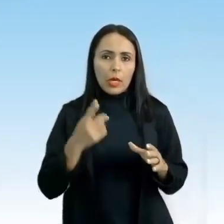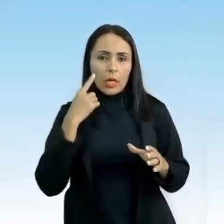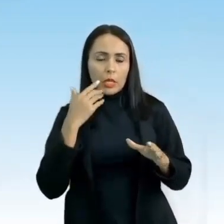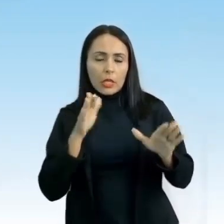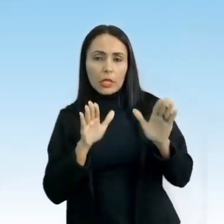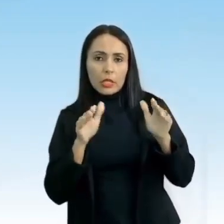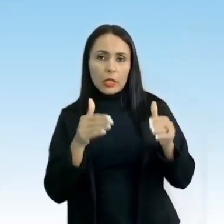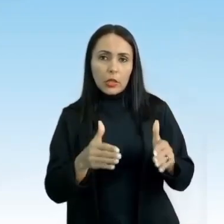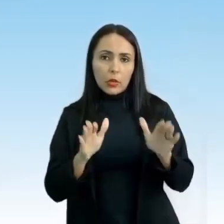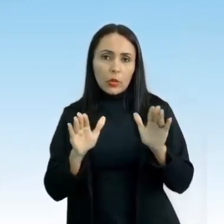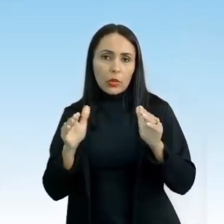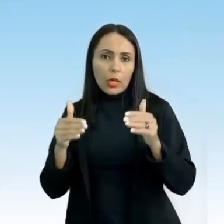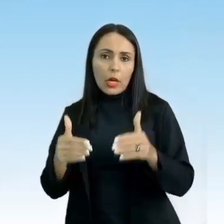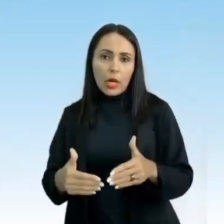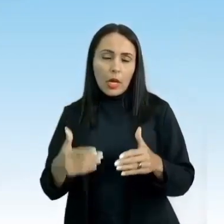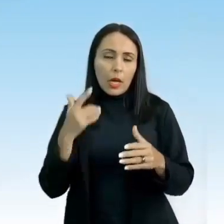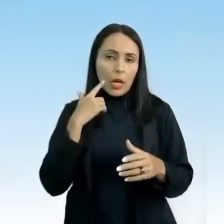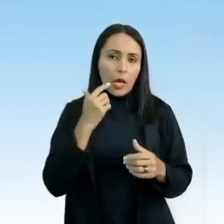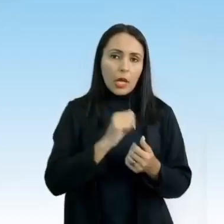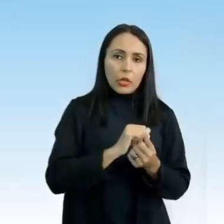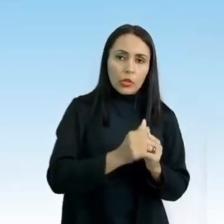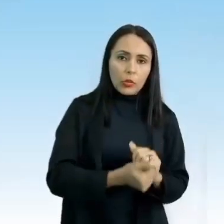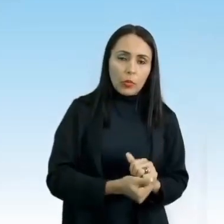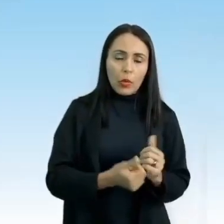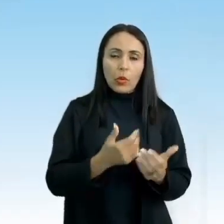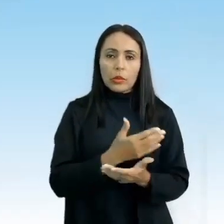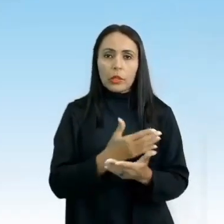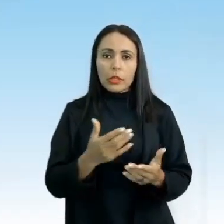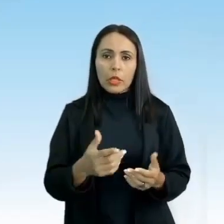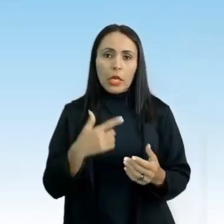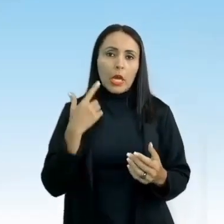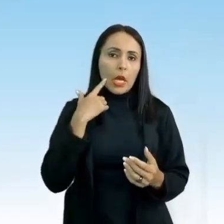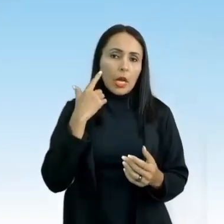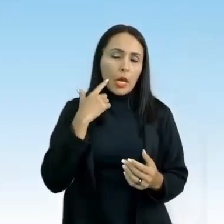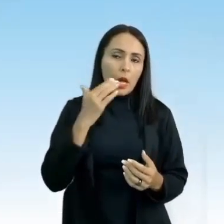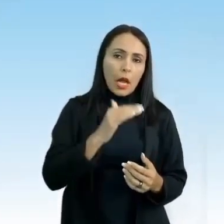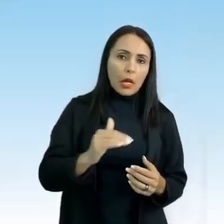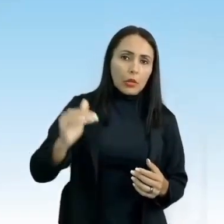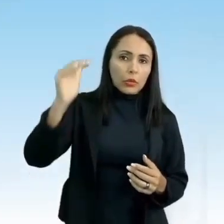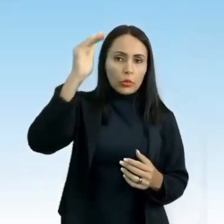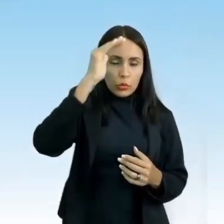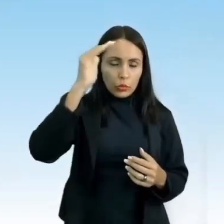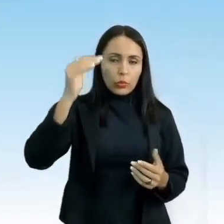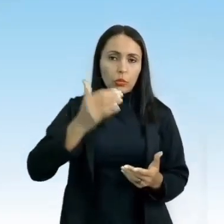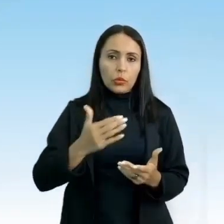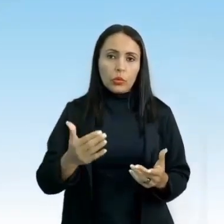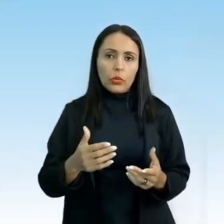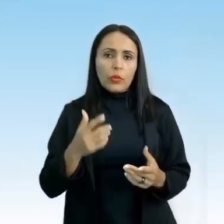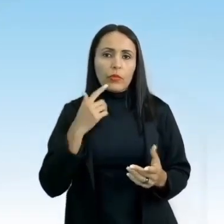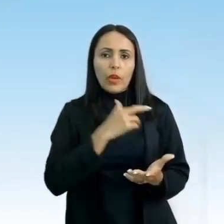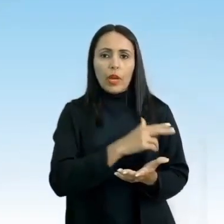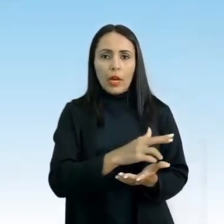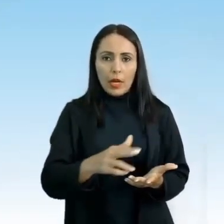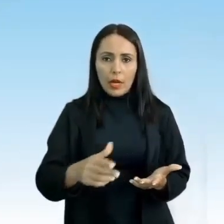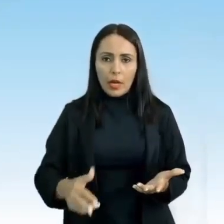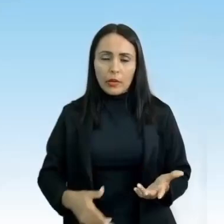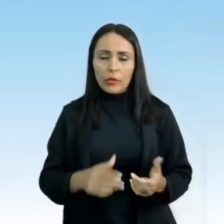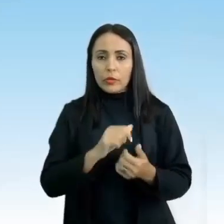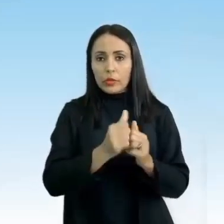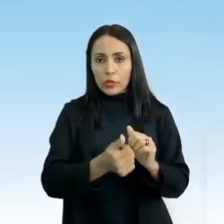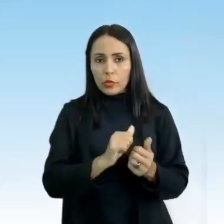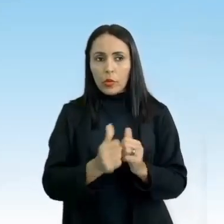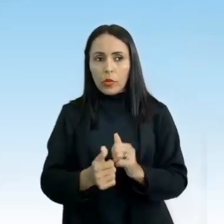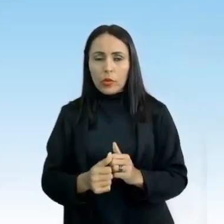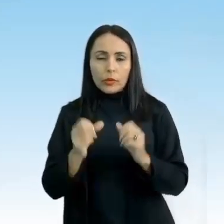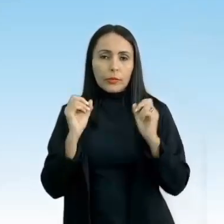esporte de adultos como o peitimbol, o surf, o alpinismo, montanhismo e vários outros que eu coloquei aí,